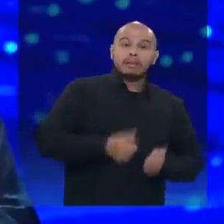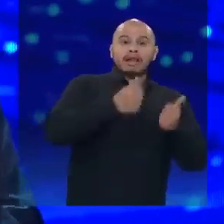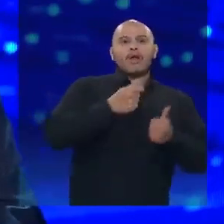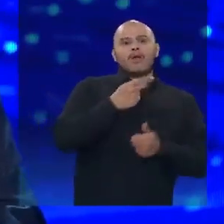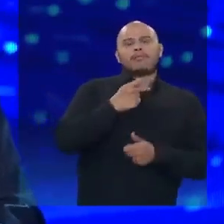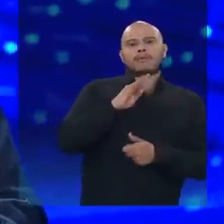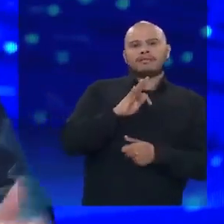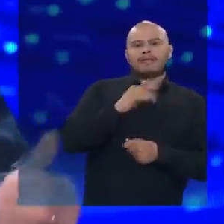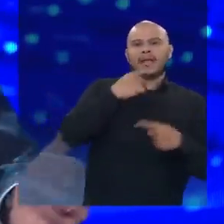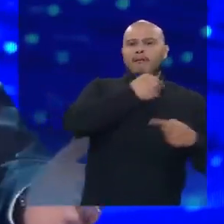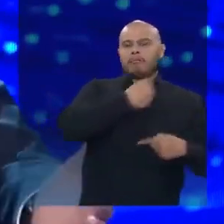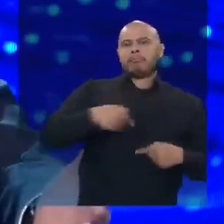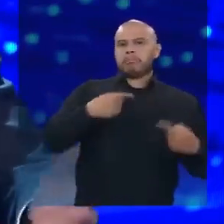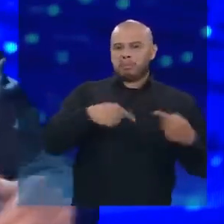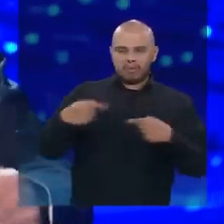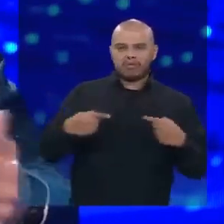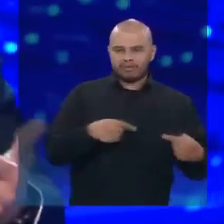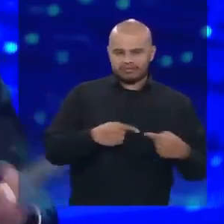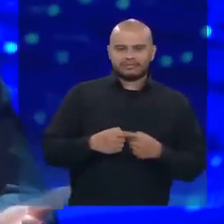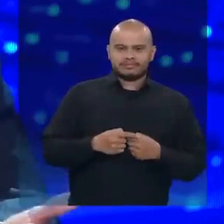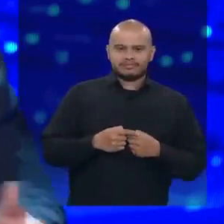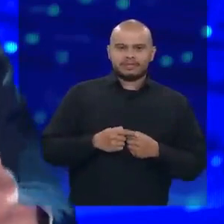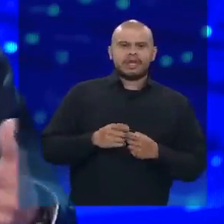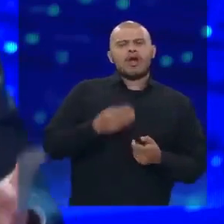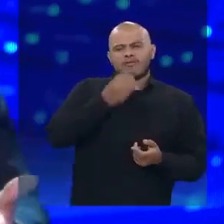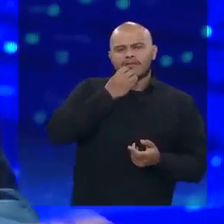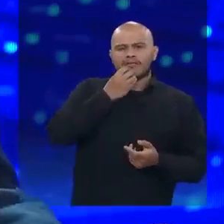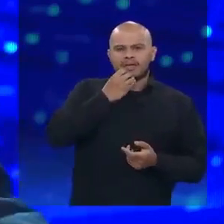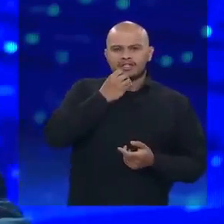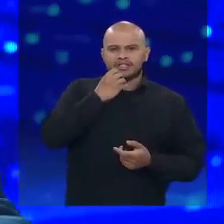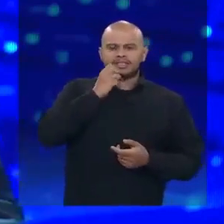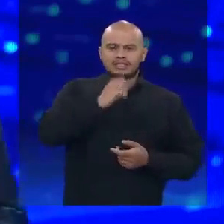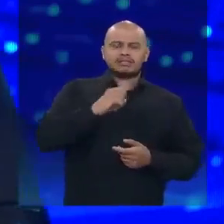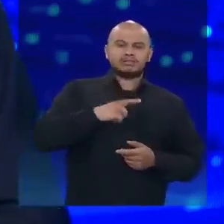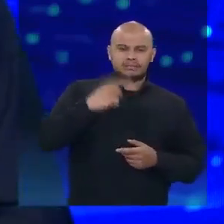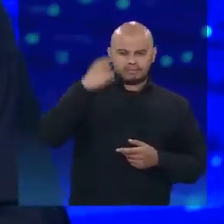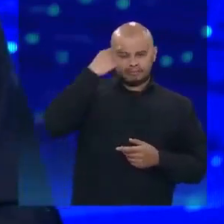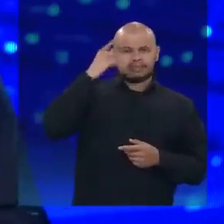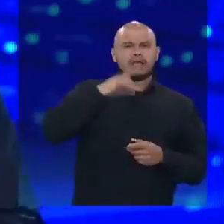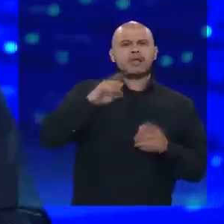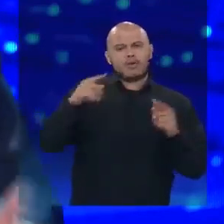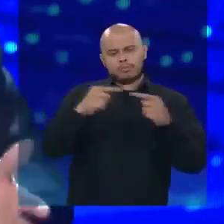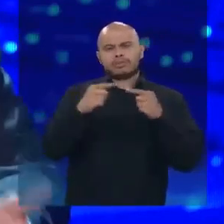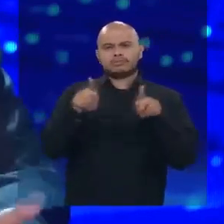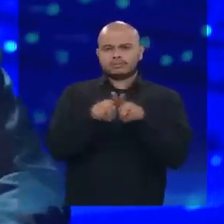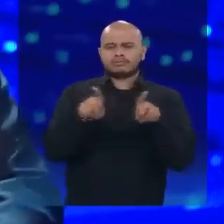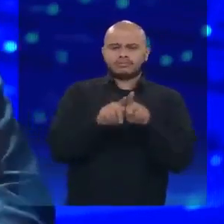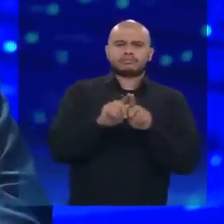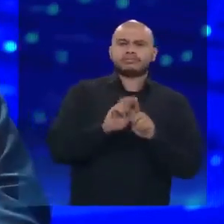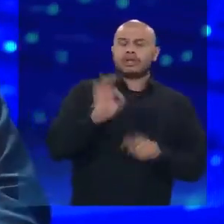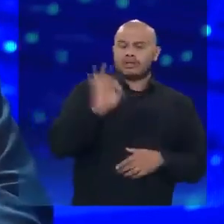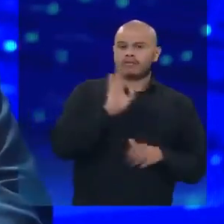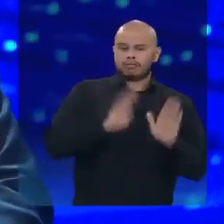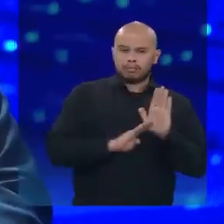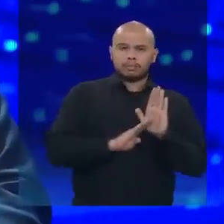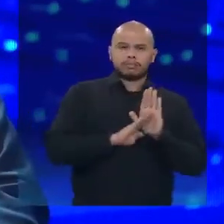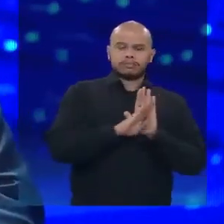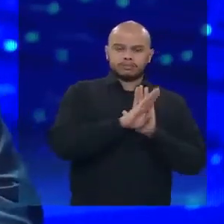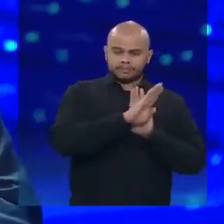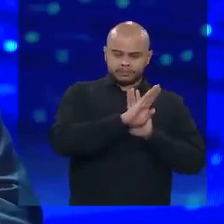E, obviamente, quando se fala em auxílio emergencial para comprar alimentos, isso tem a ver com a inflação. E nós conseguimos, no corrente ano,